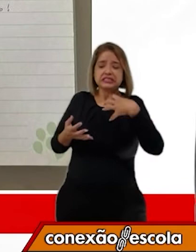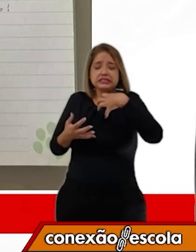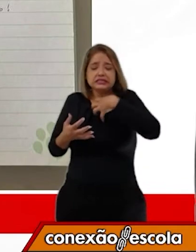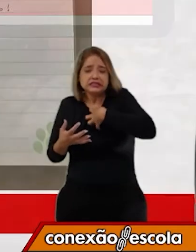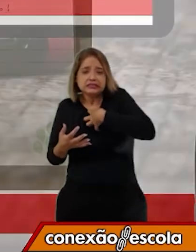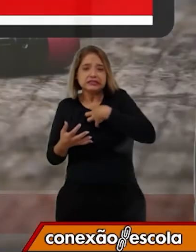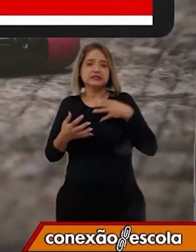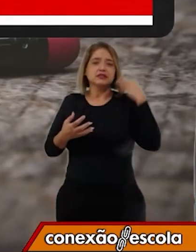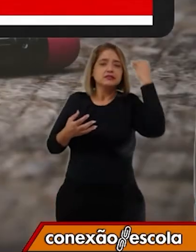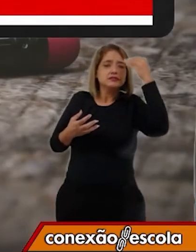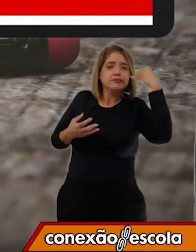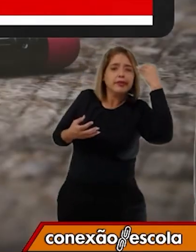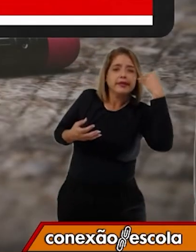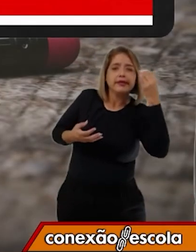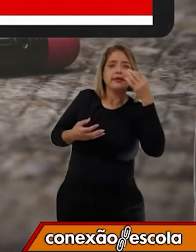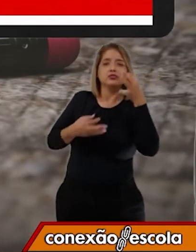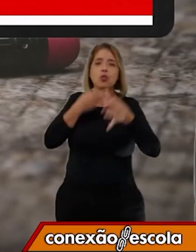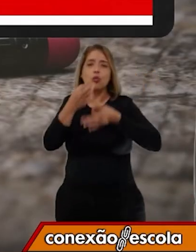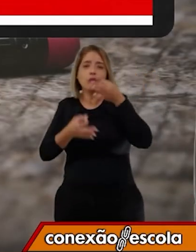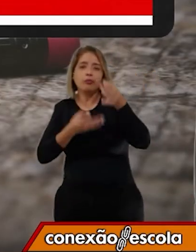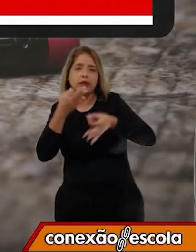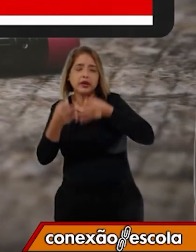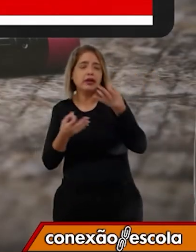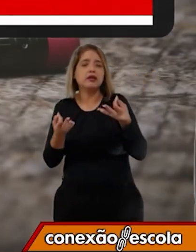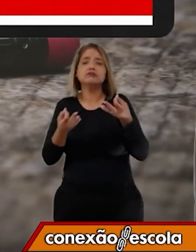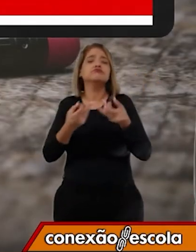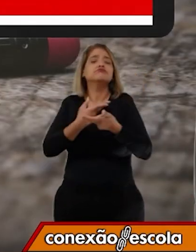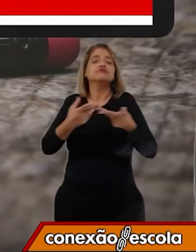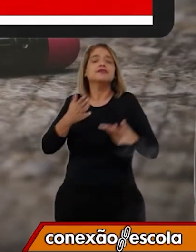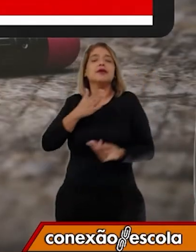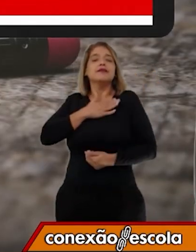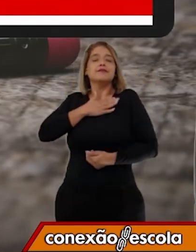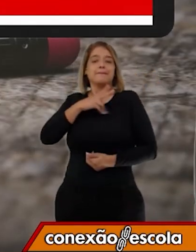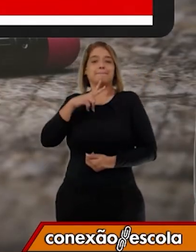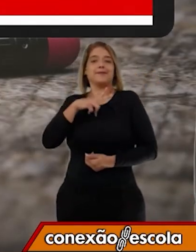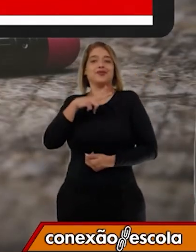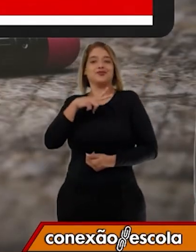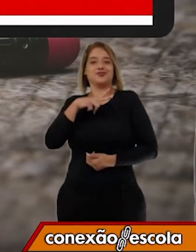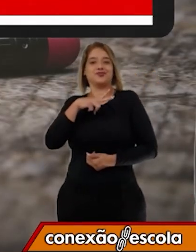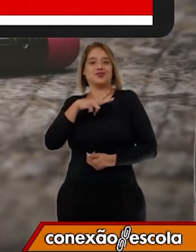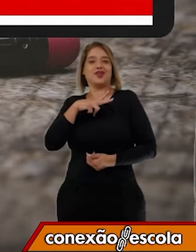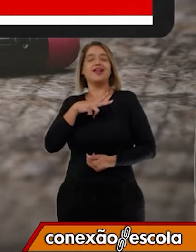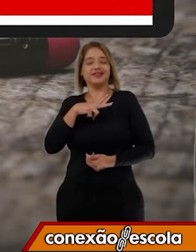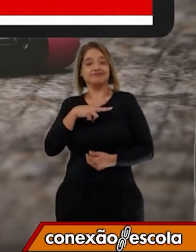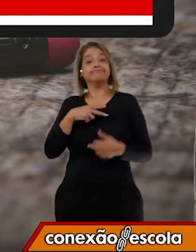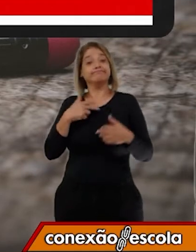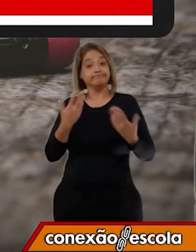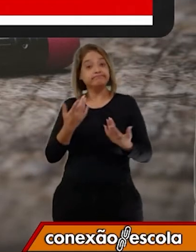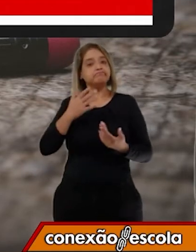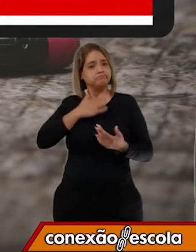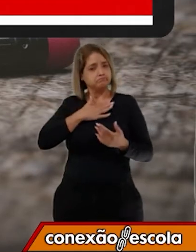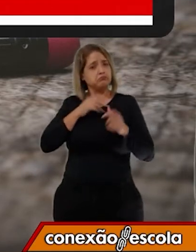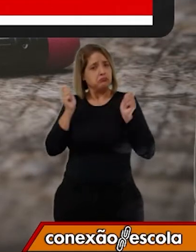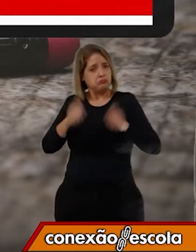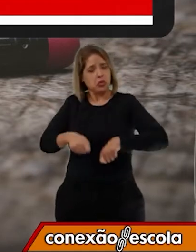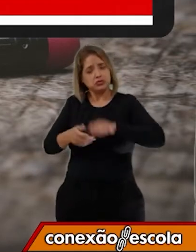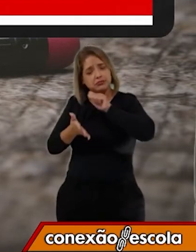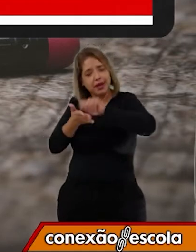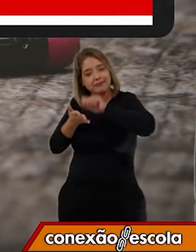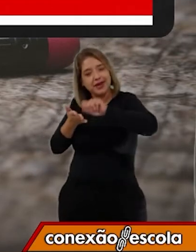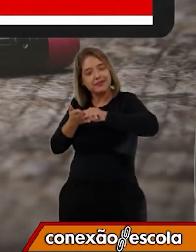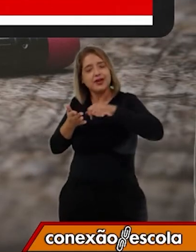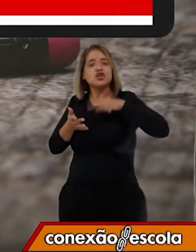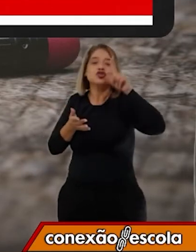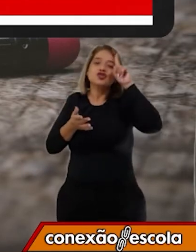experiências, as opiniões. É algo pessoal. Então você pode ter um diário e escrever sobre o seu